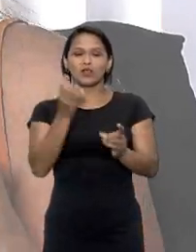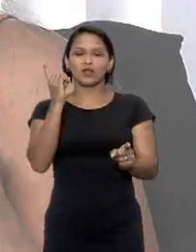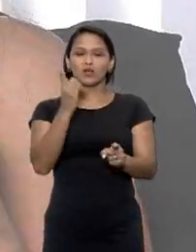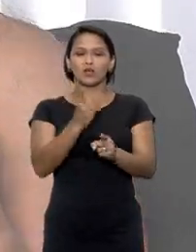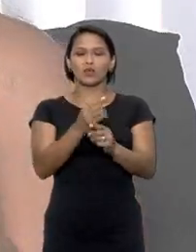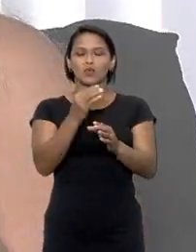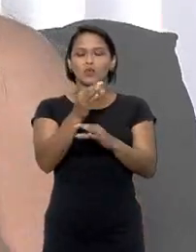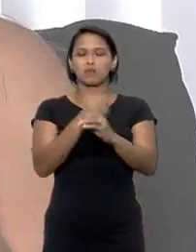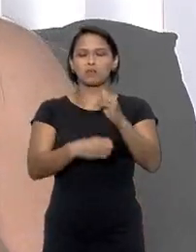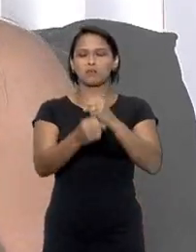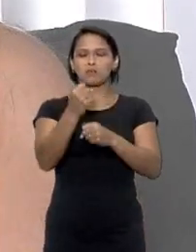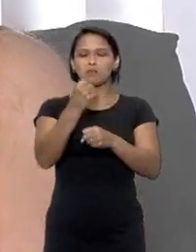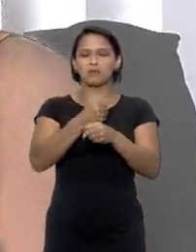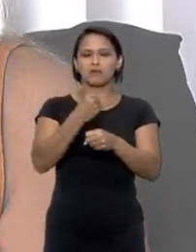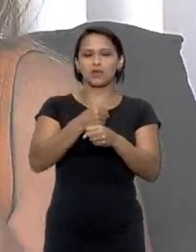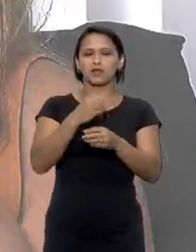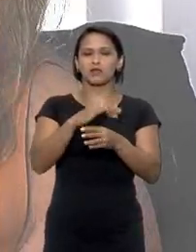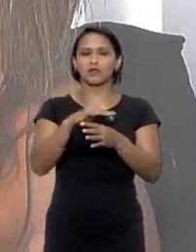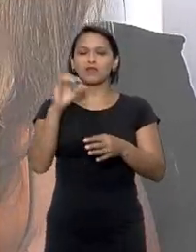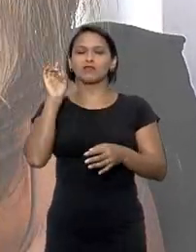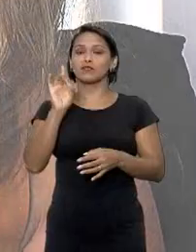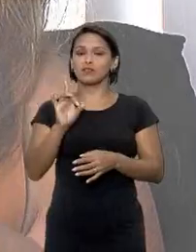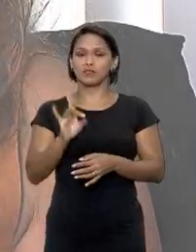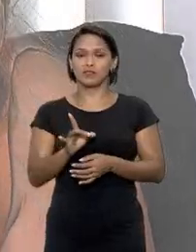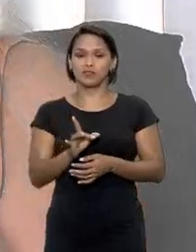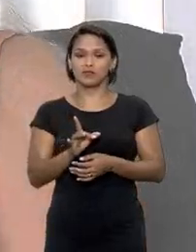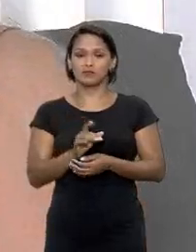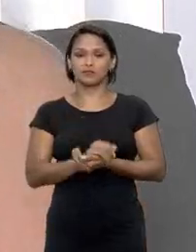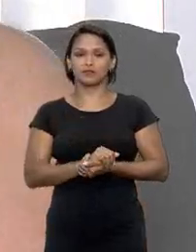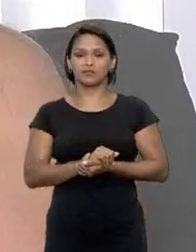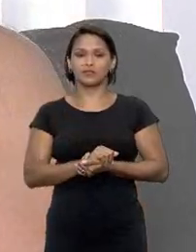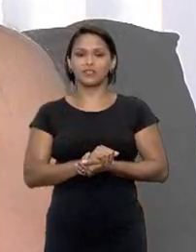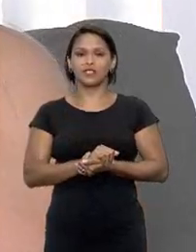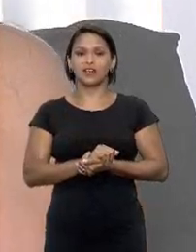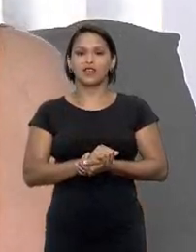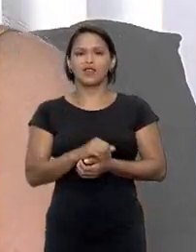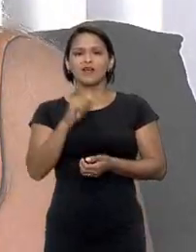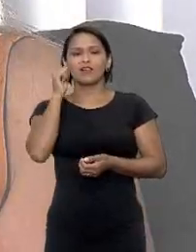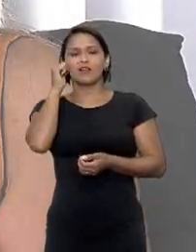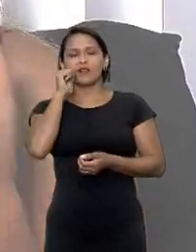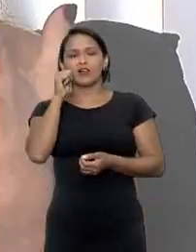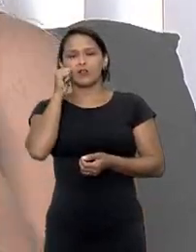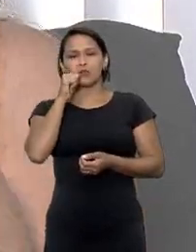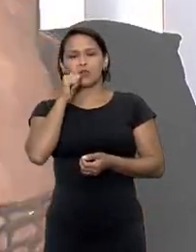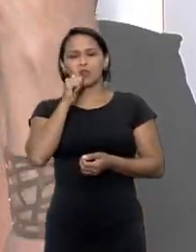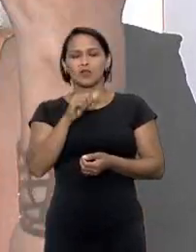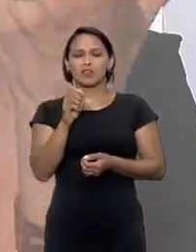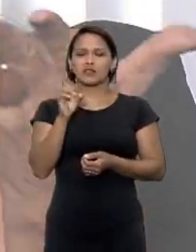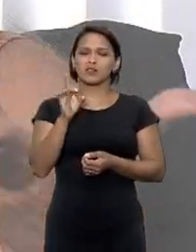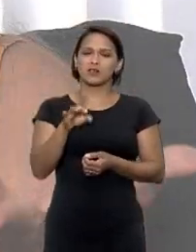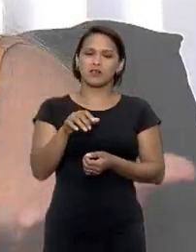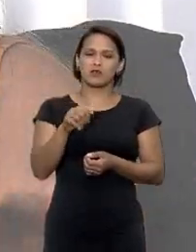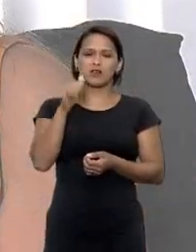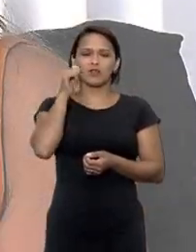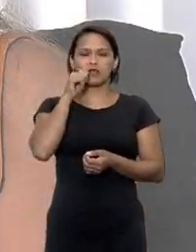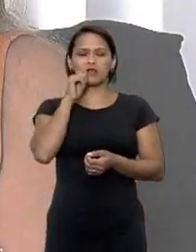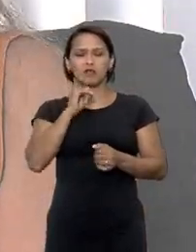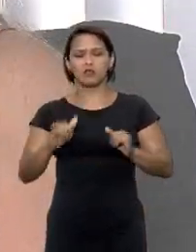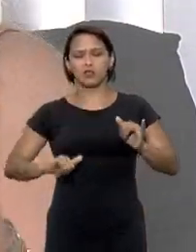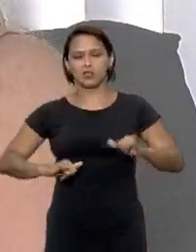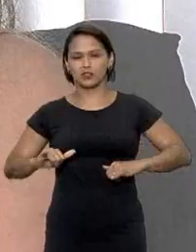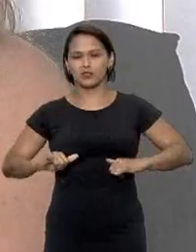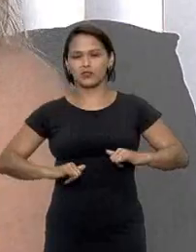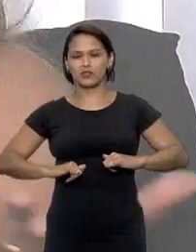maior o tempo que essa mulher esteja sozinha, seja uma mulher solitária,